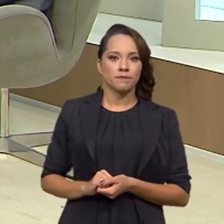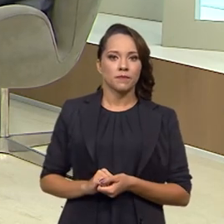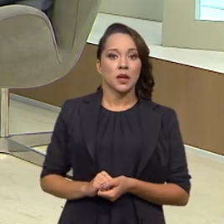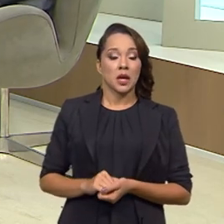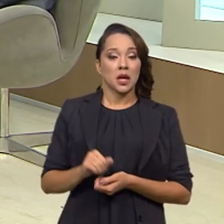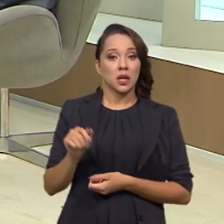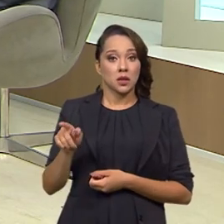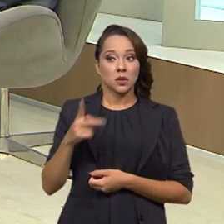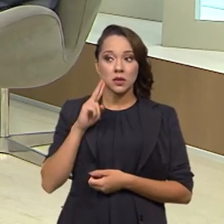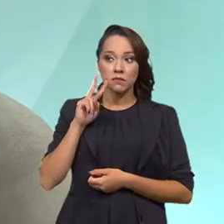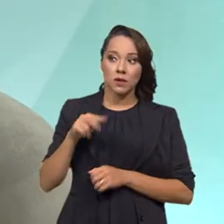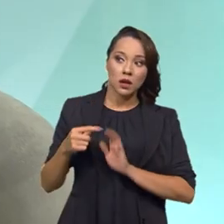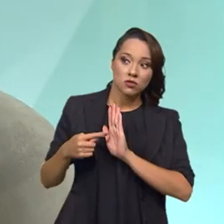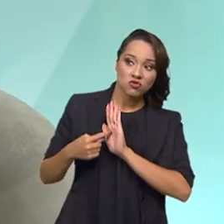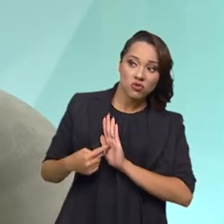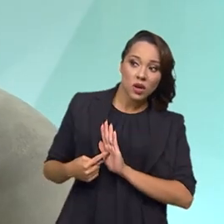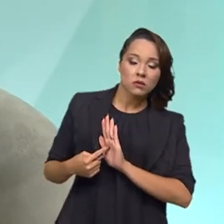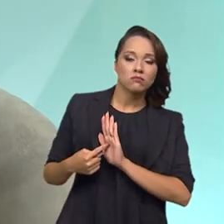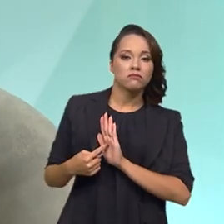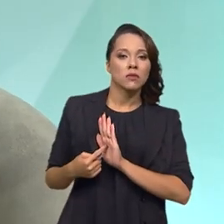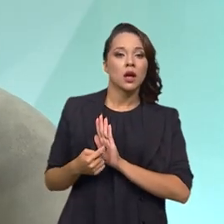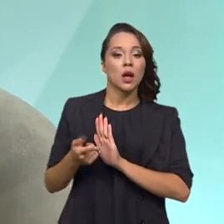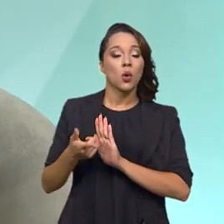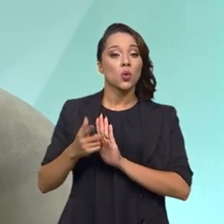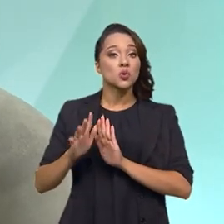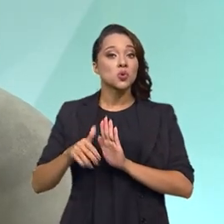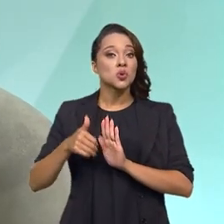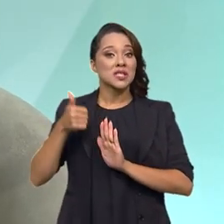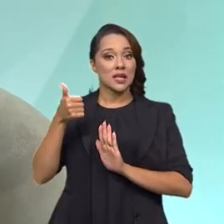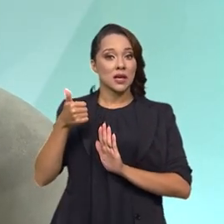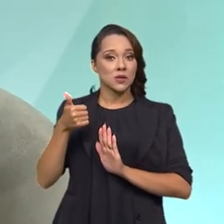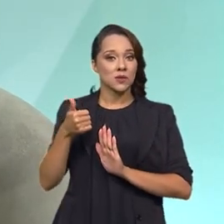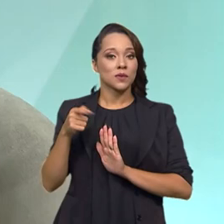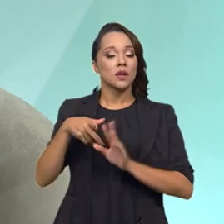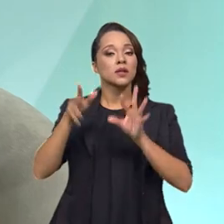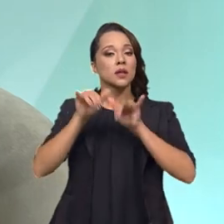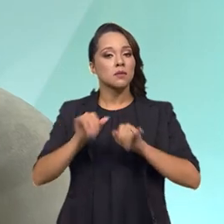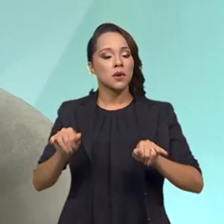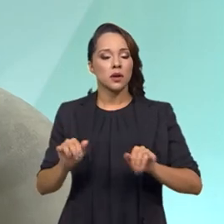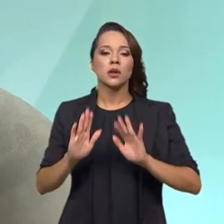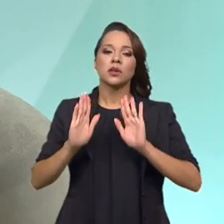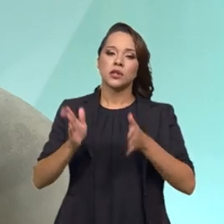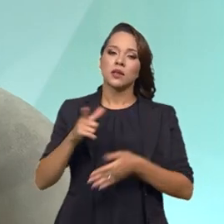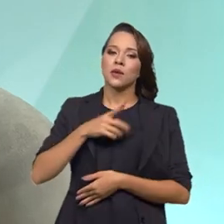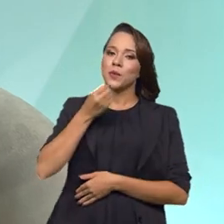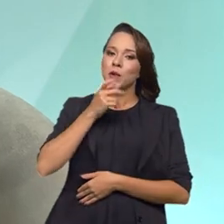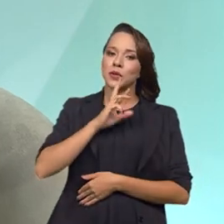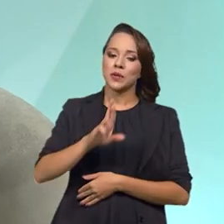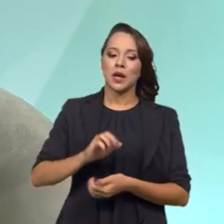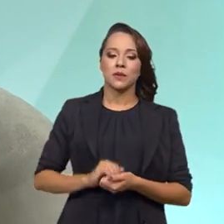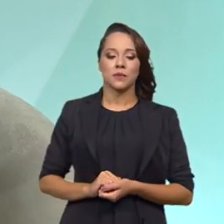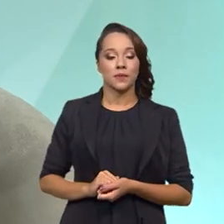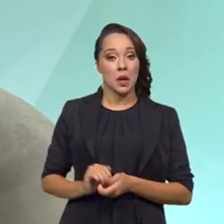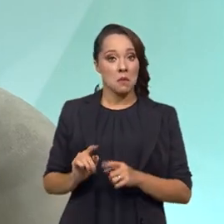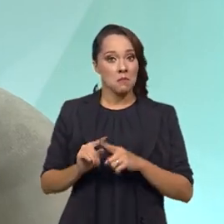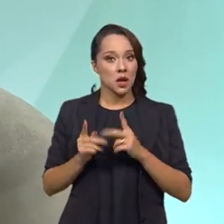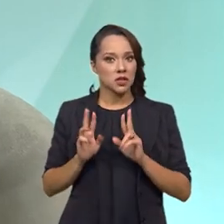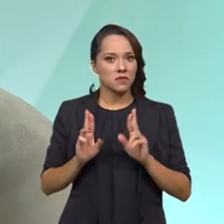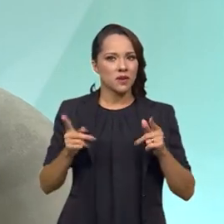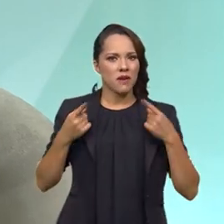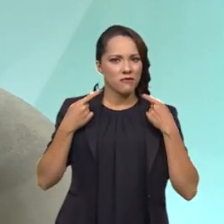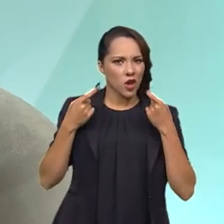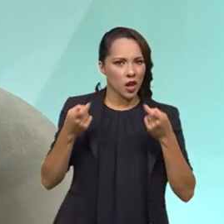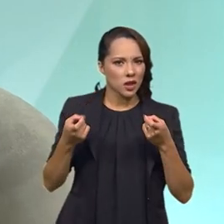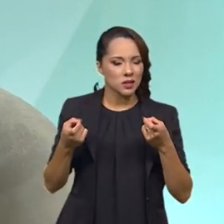vista de indicadores, o sucesso dessa campanha já tem um bom resultado. Mas, de forma diferente, a